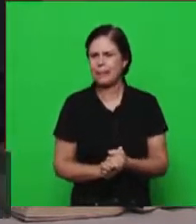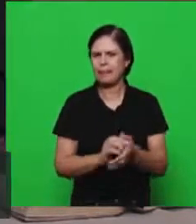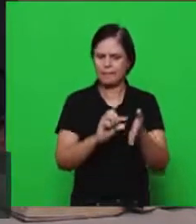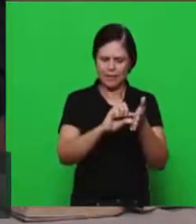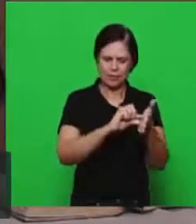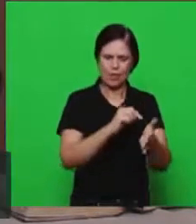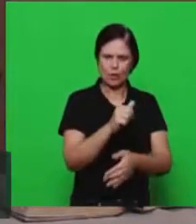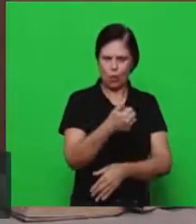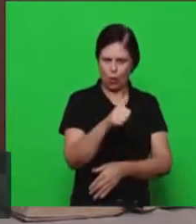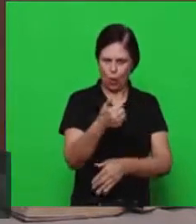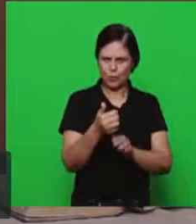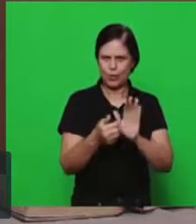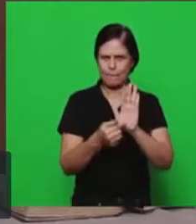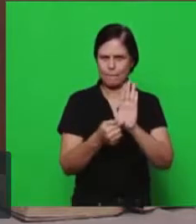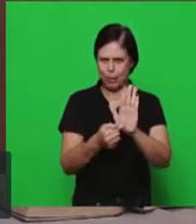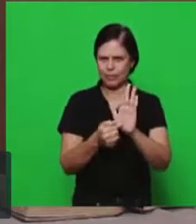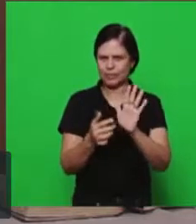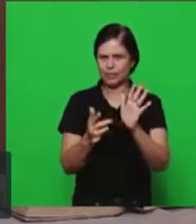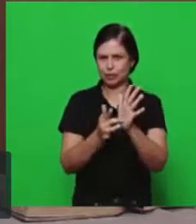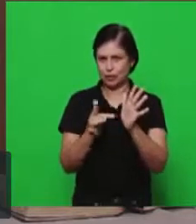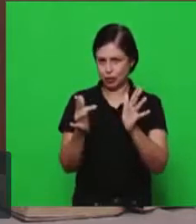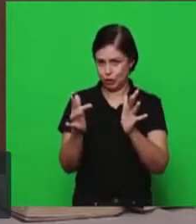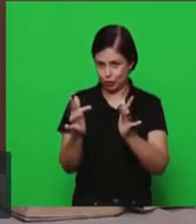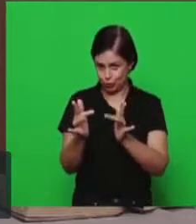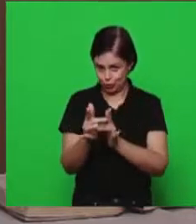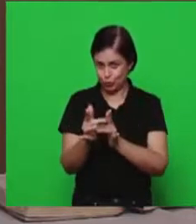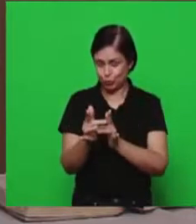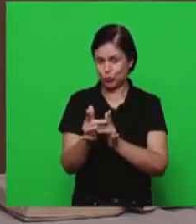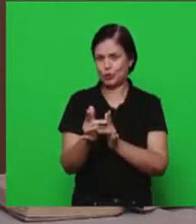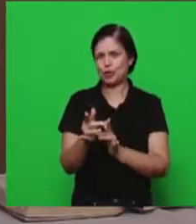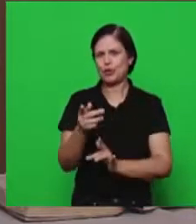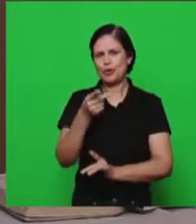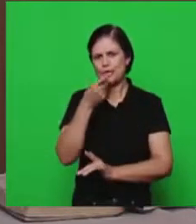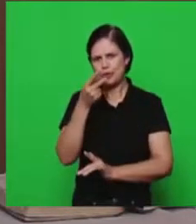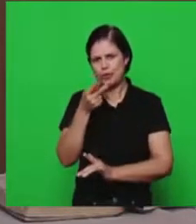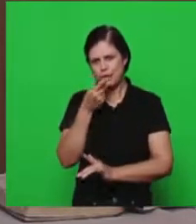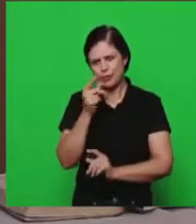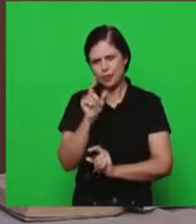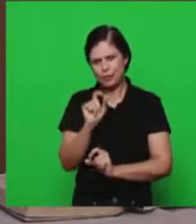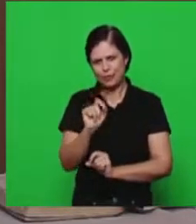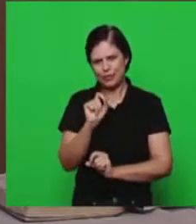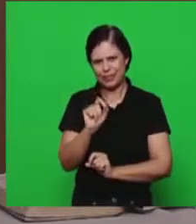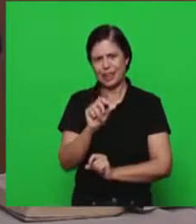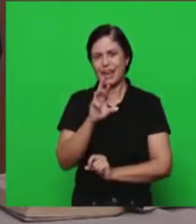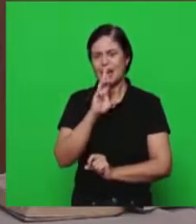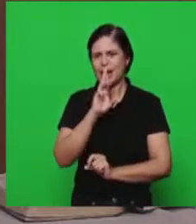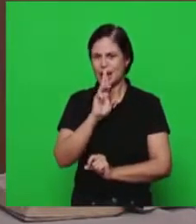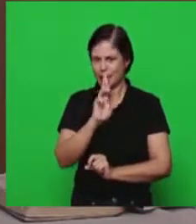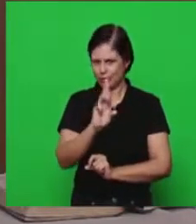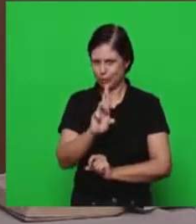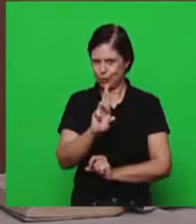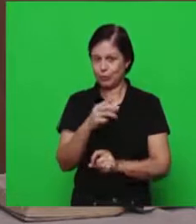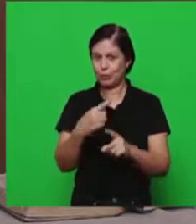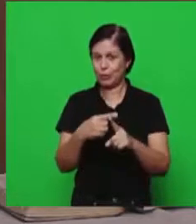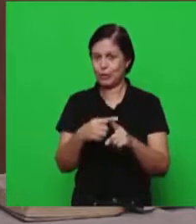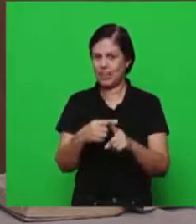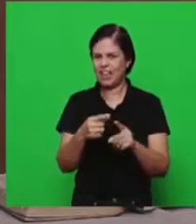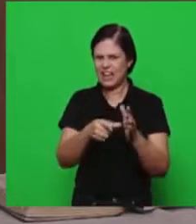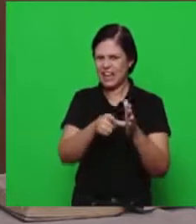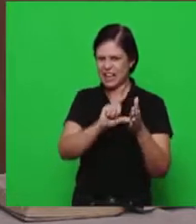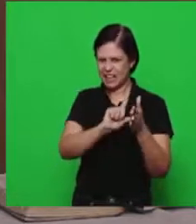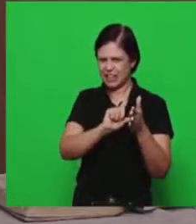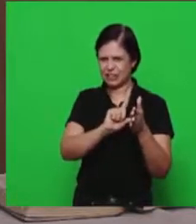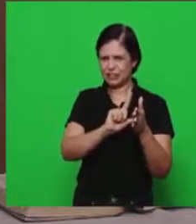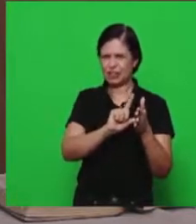versículo 11 ela foi exatamente para responder também aos discípulos a pergunta que eles fazem ao senhor Jesus no